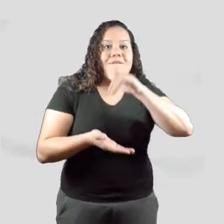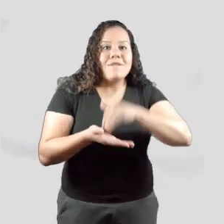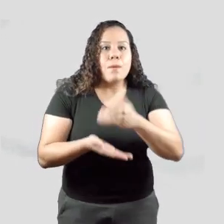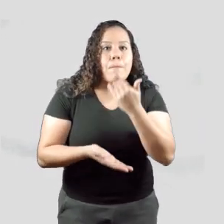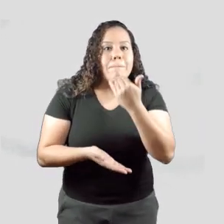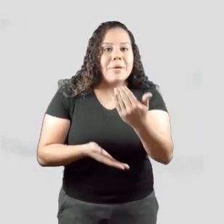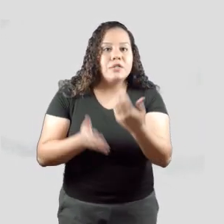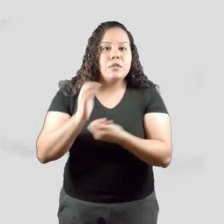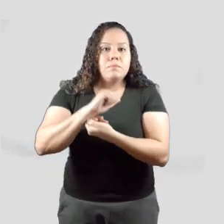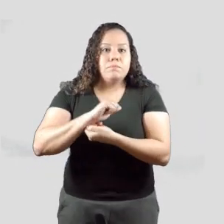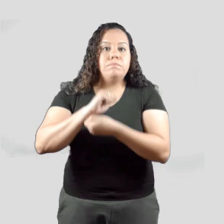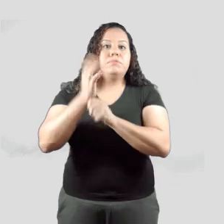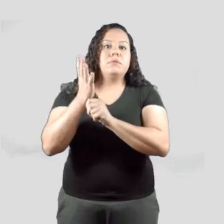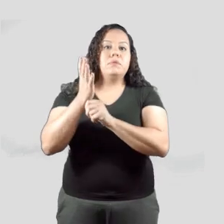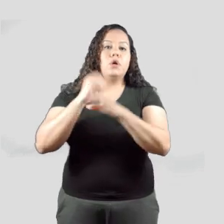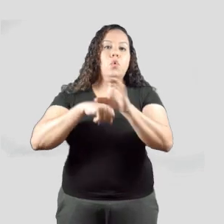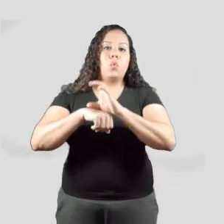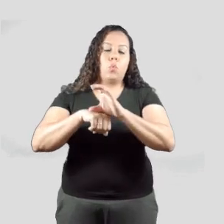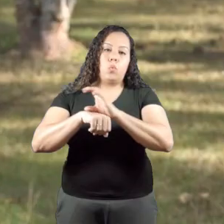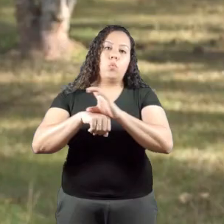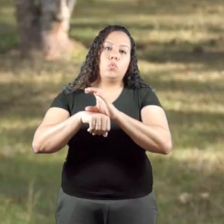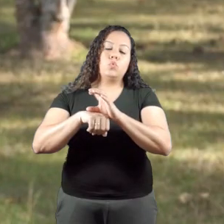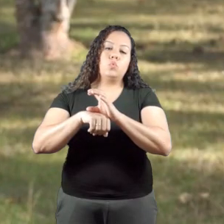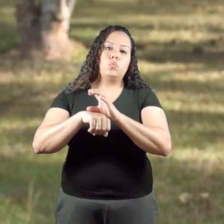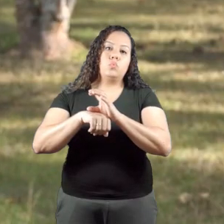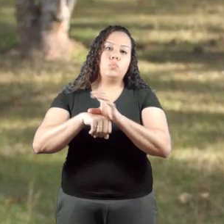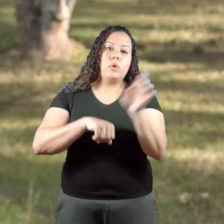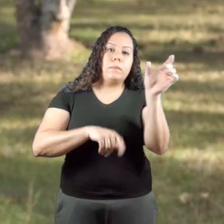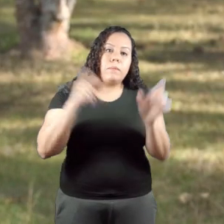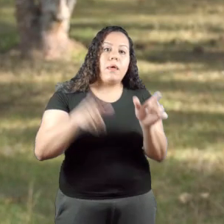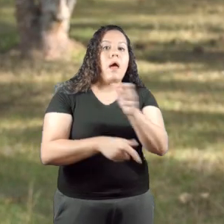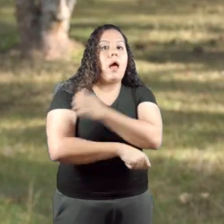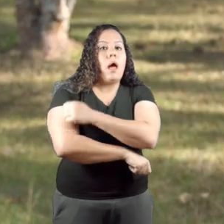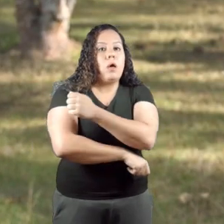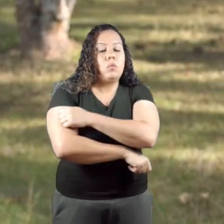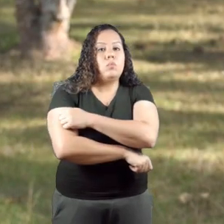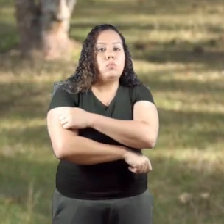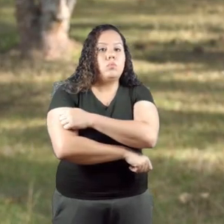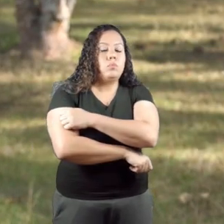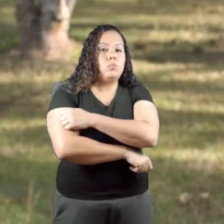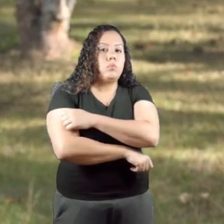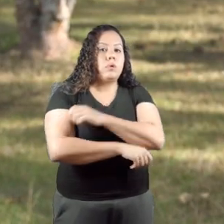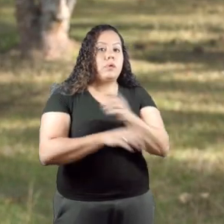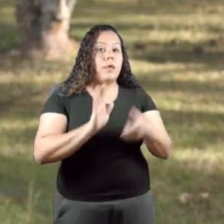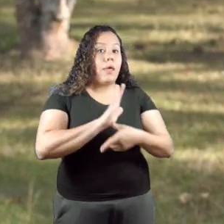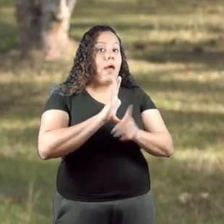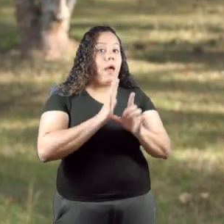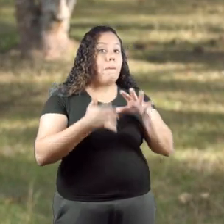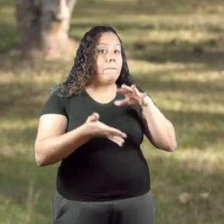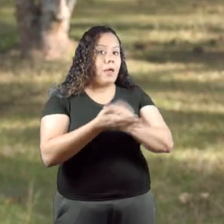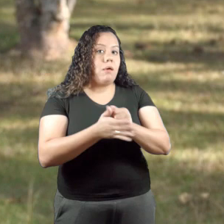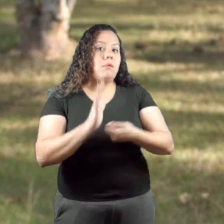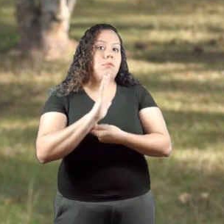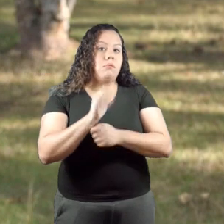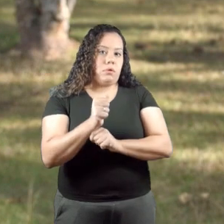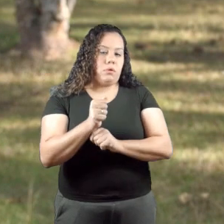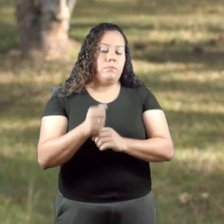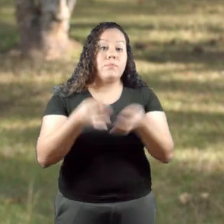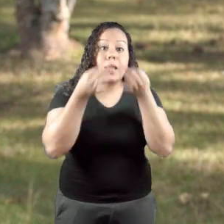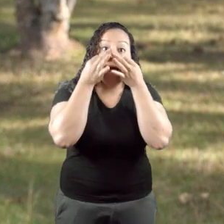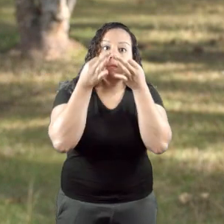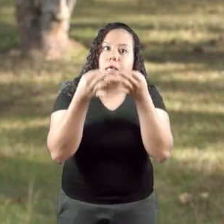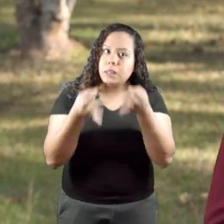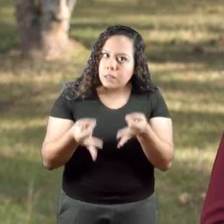final para o pedido de destrancamento do curso para os estudantes que estejam com essa matrícula